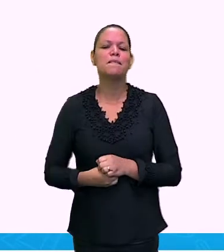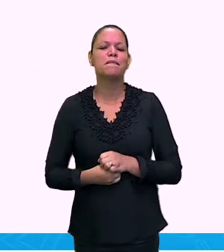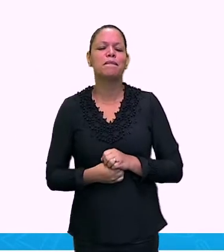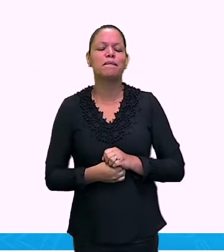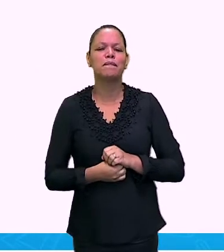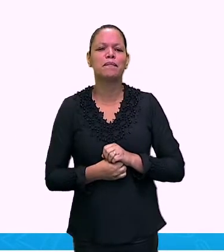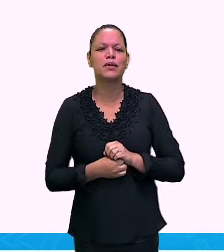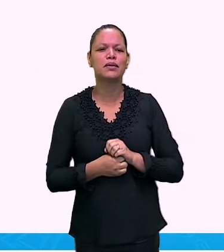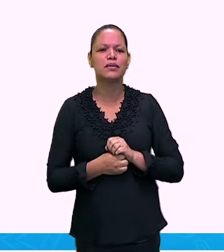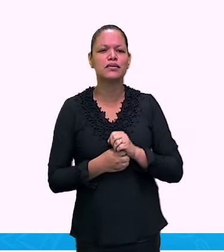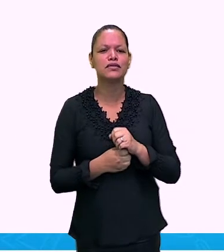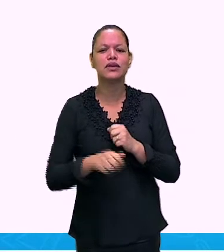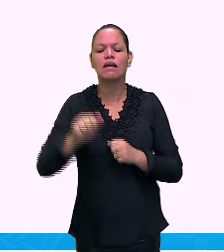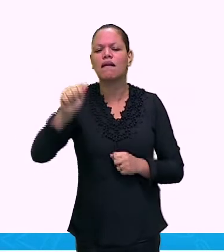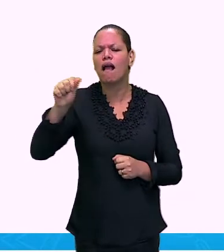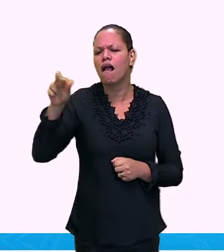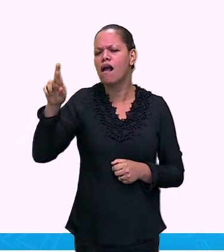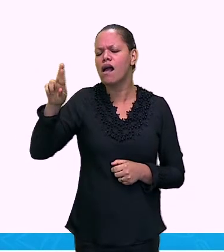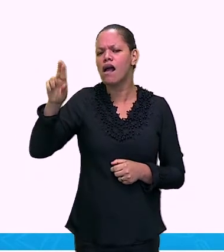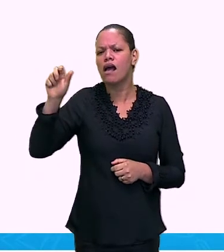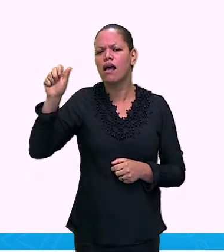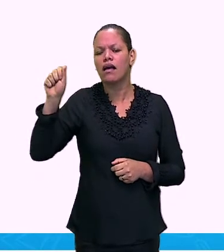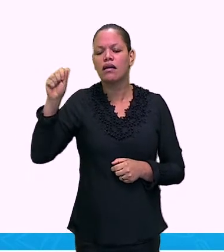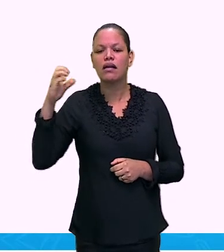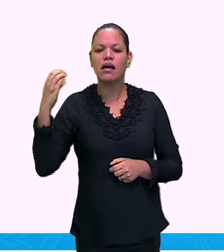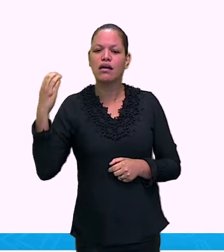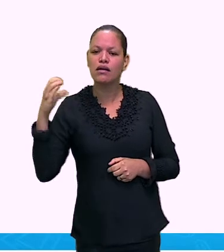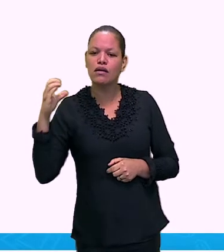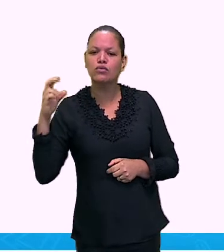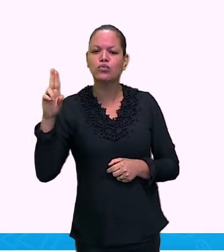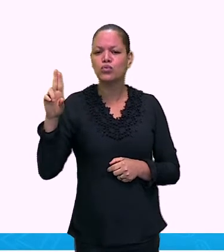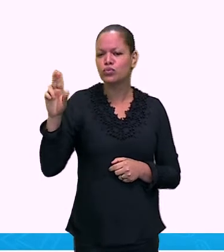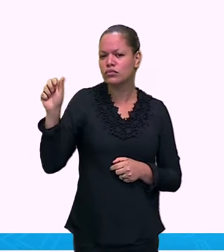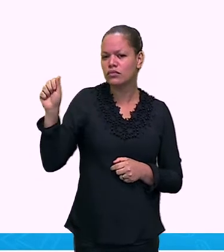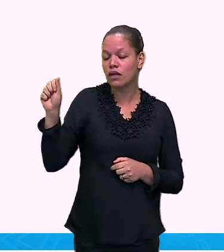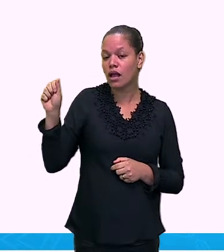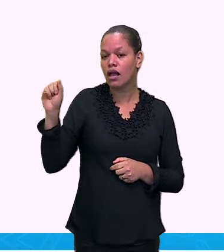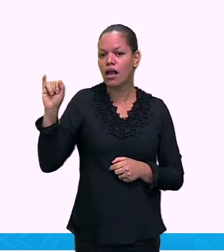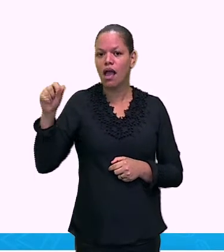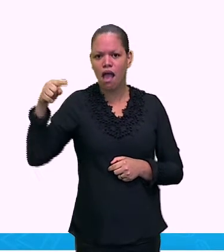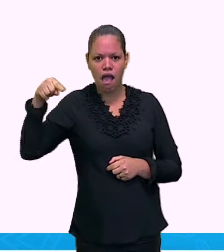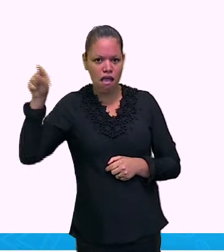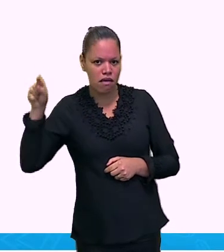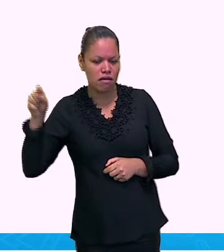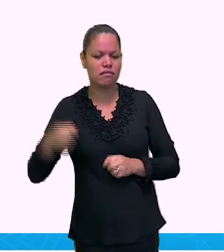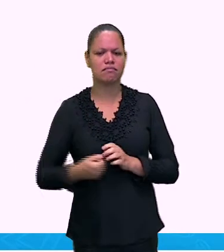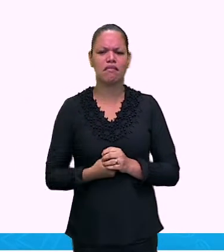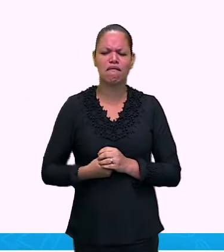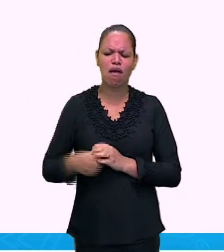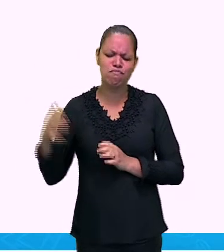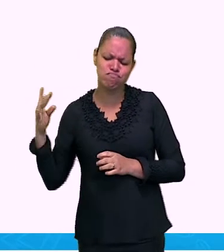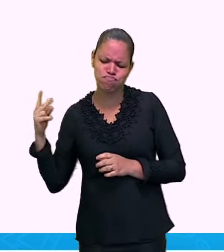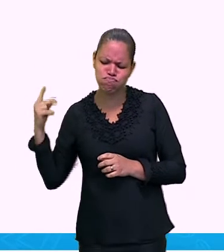Esses índios Pancararum aí, eles vieram de Alagoas, bem longe, lá no nordeste do nosso país.